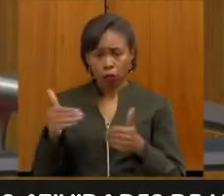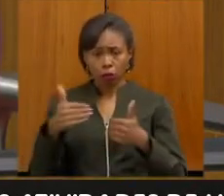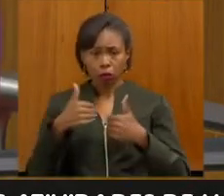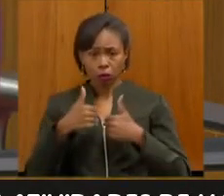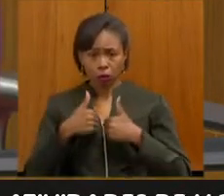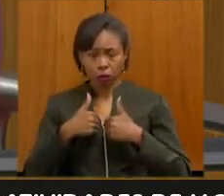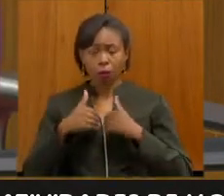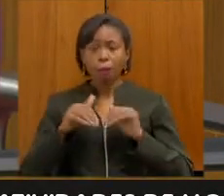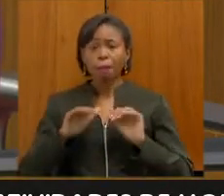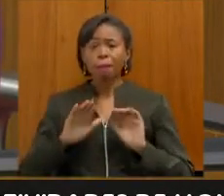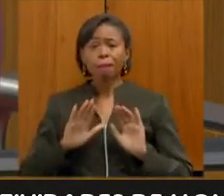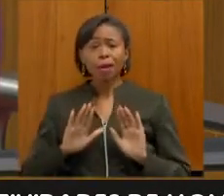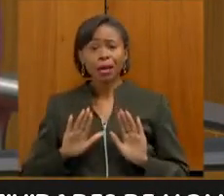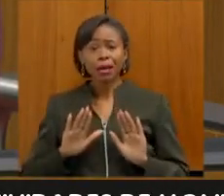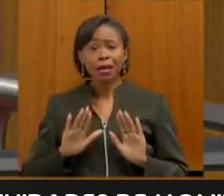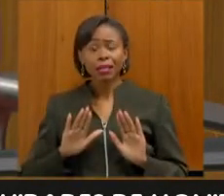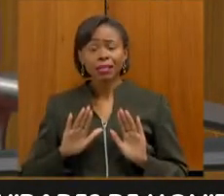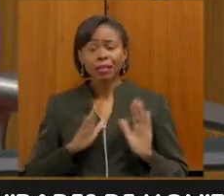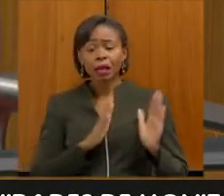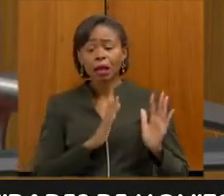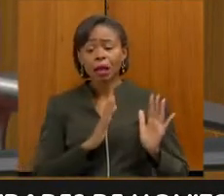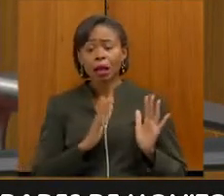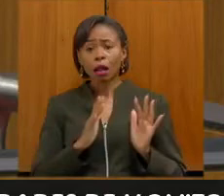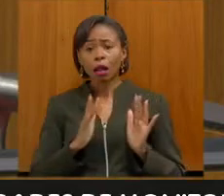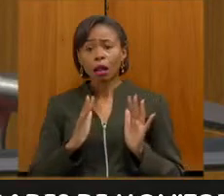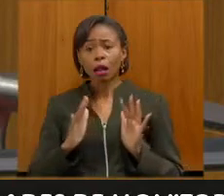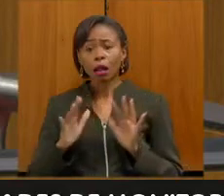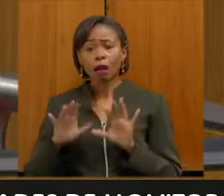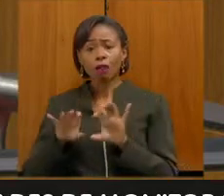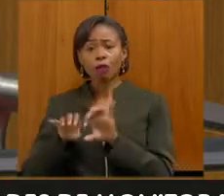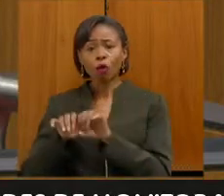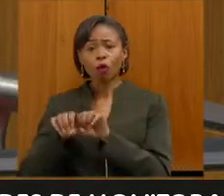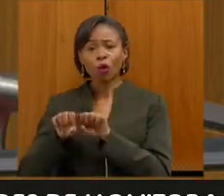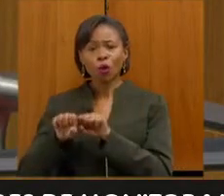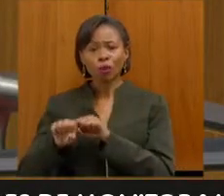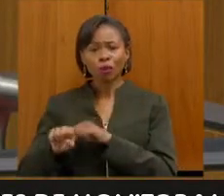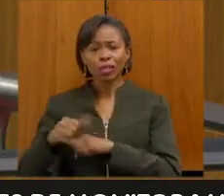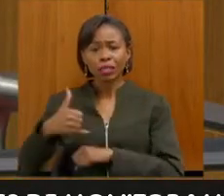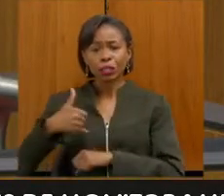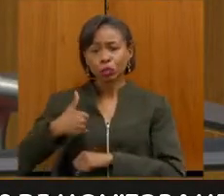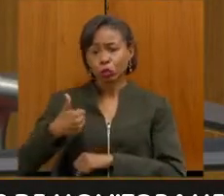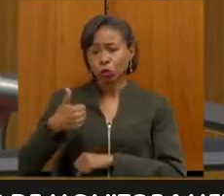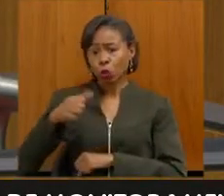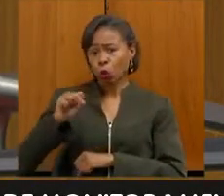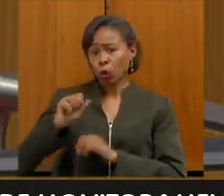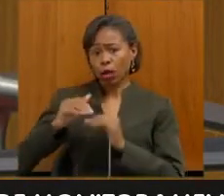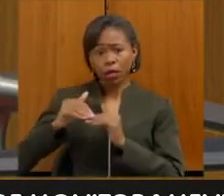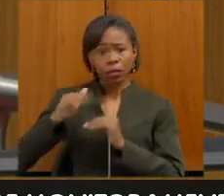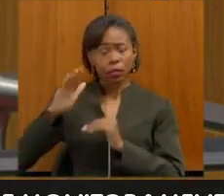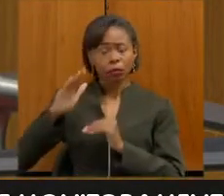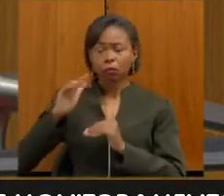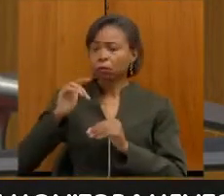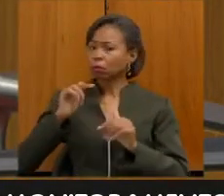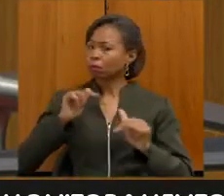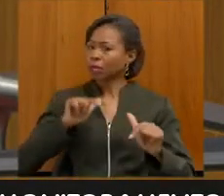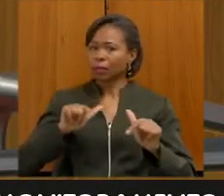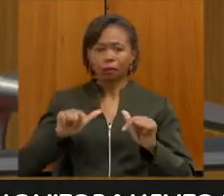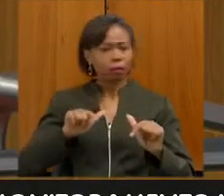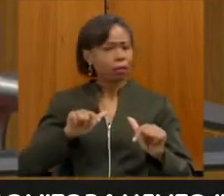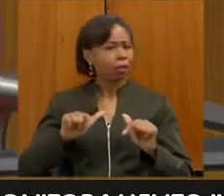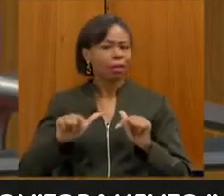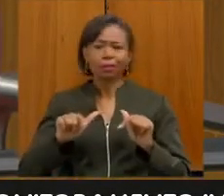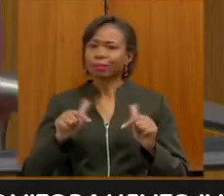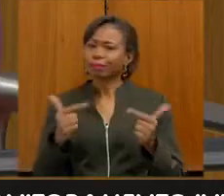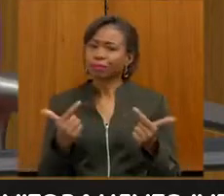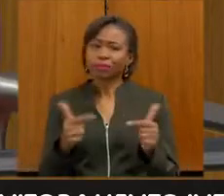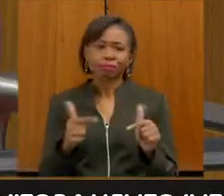18 anos, quando termina o ciclo escolar, não se tem nenhum tipo de trabalho que